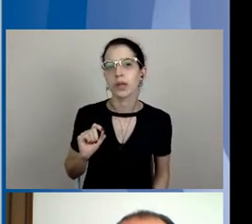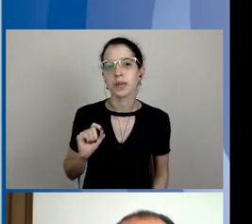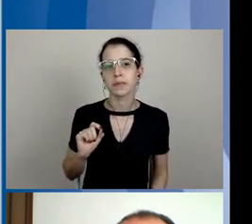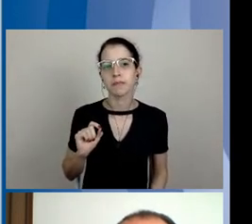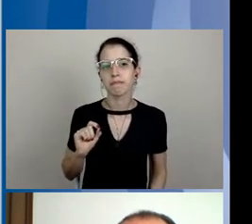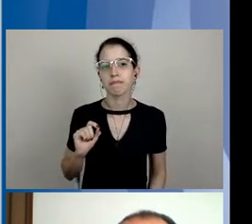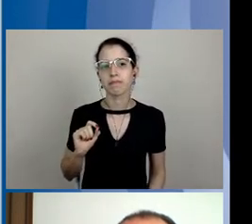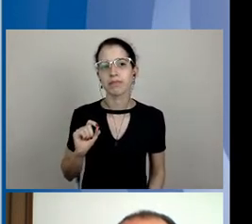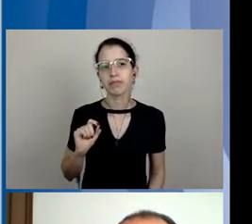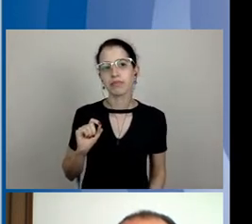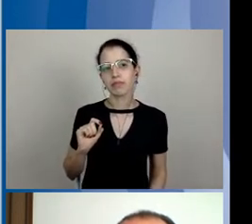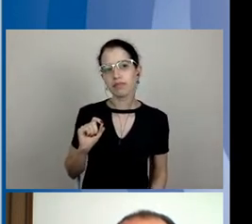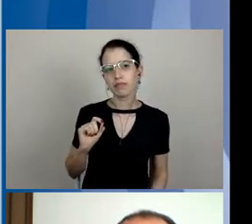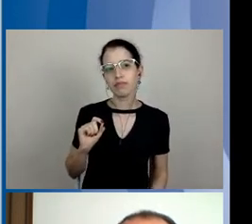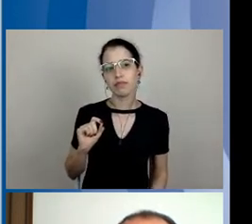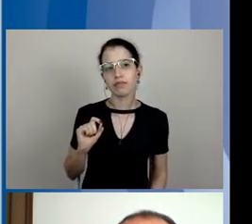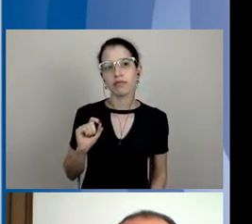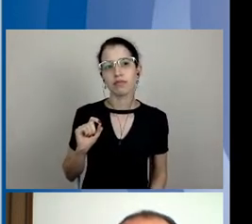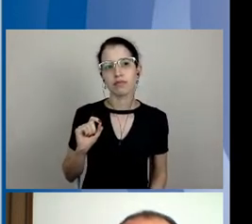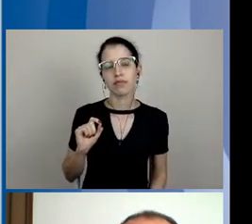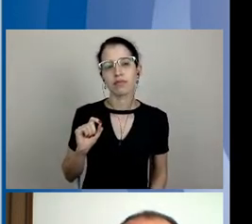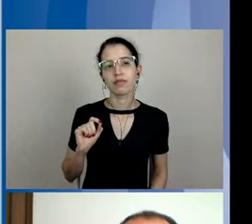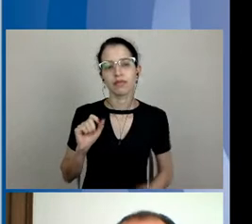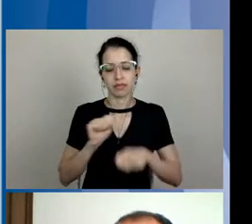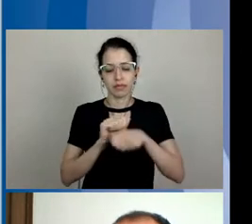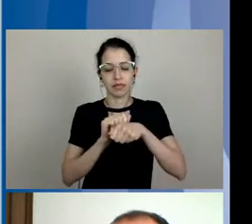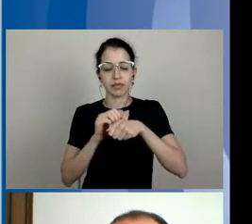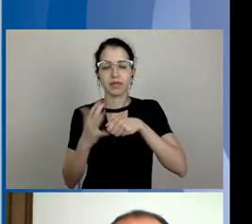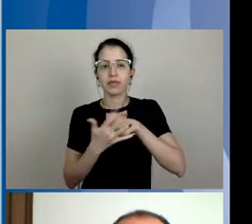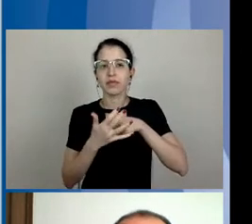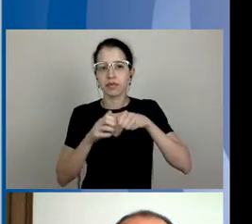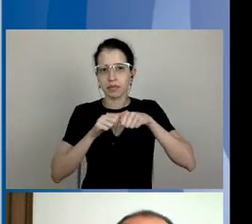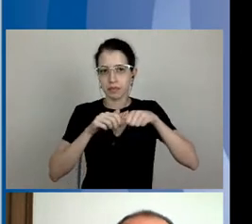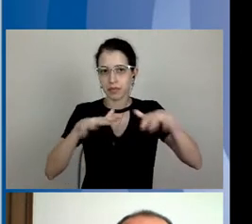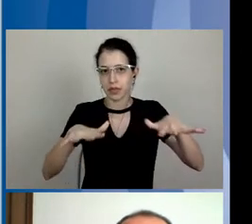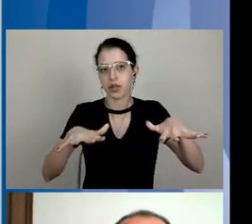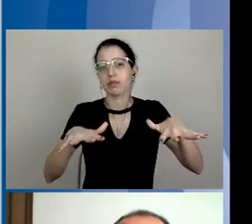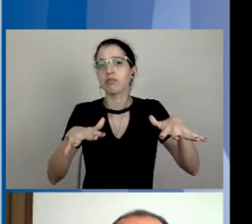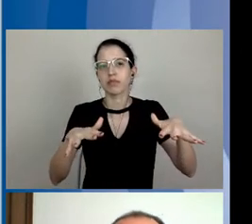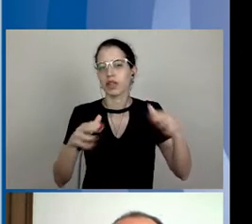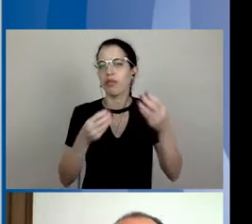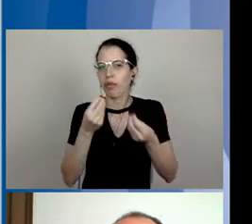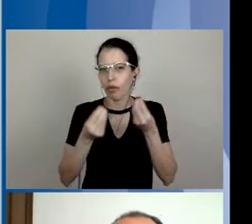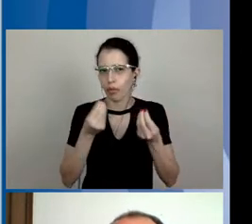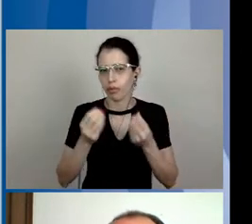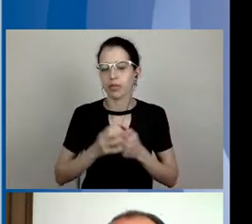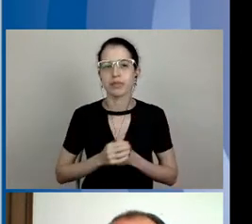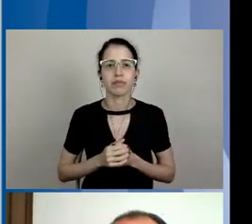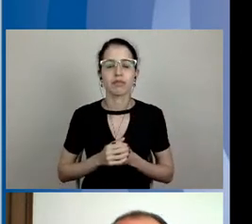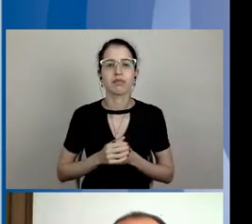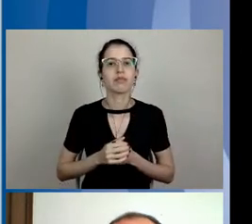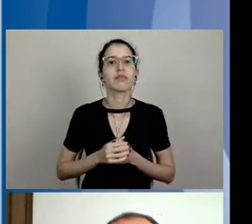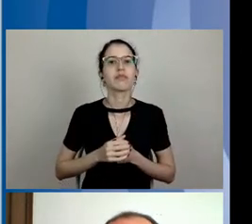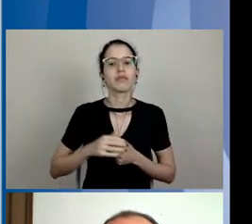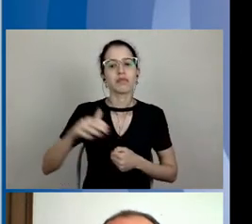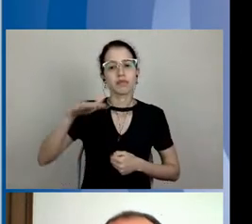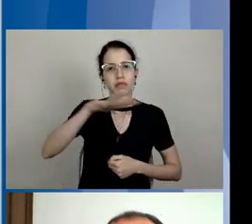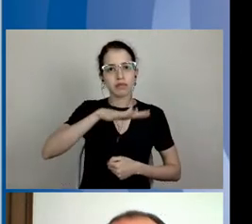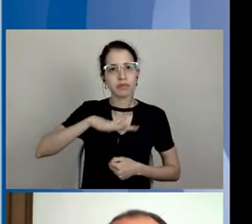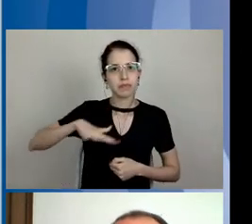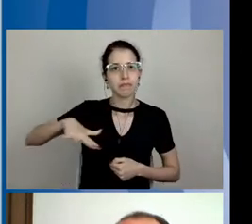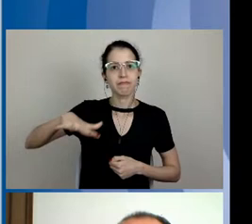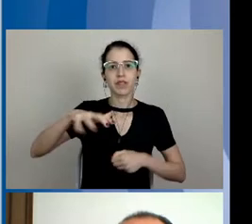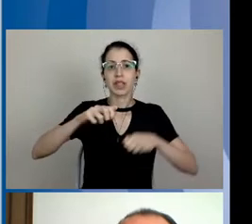em relação à pandemia da COVID-19, nós temos o seguinte, temos um cenário epidemiológico ainda,